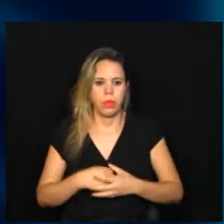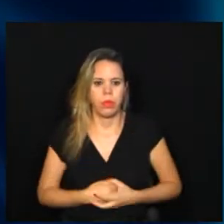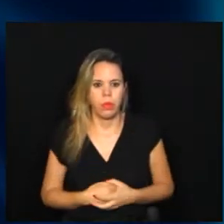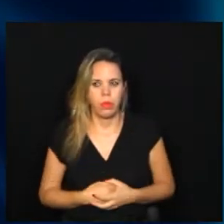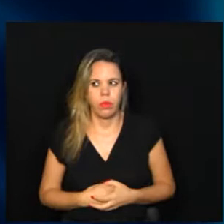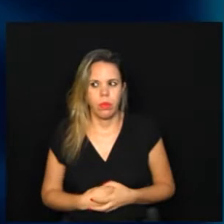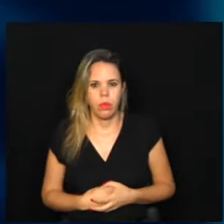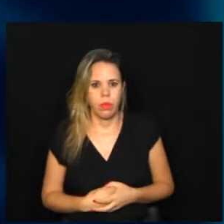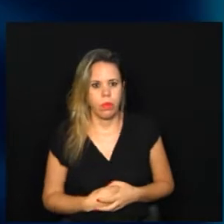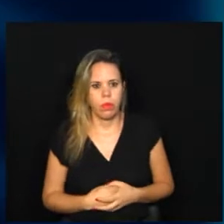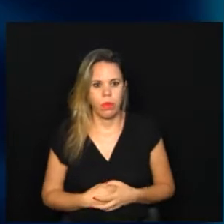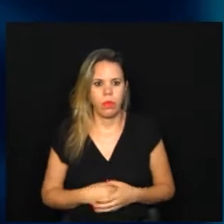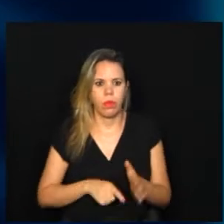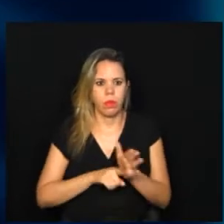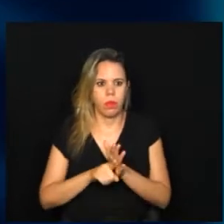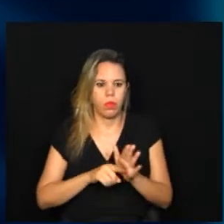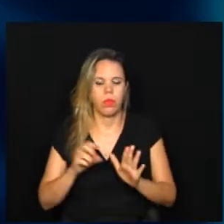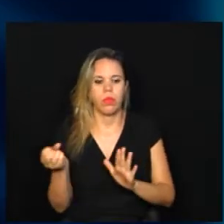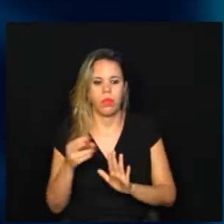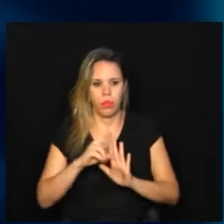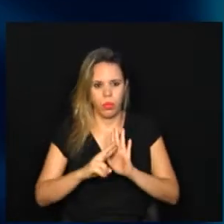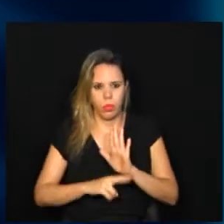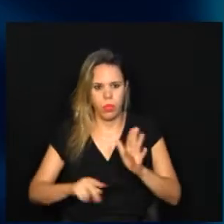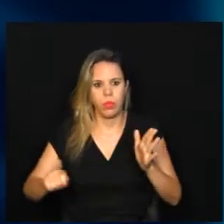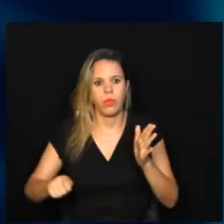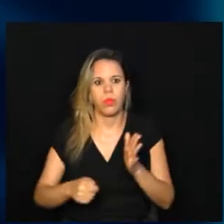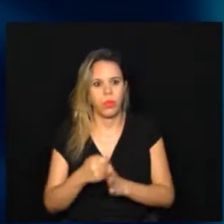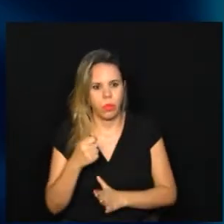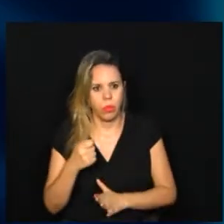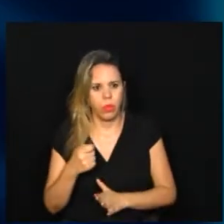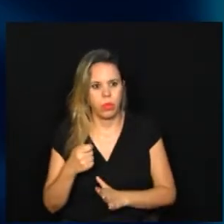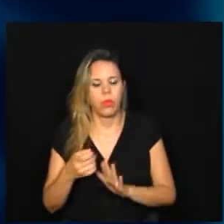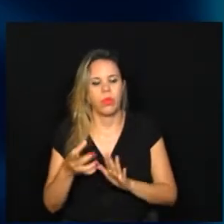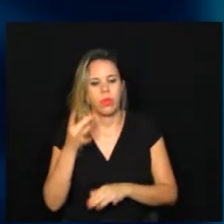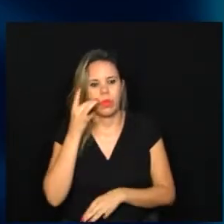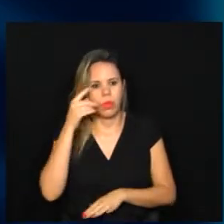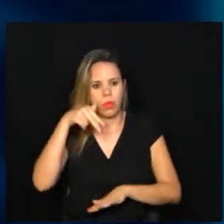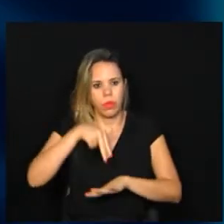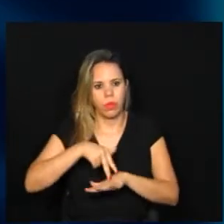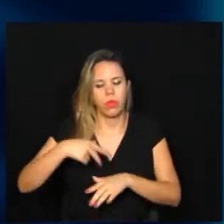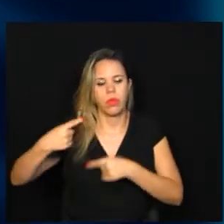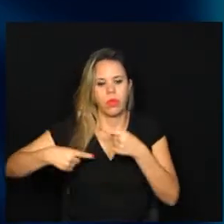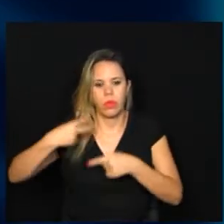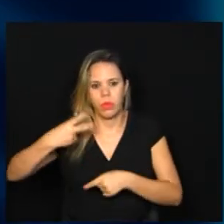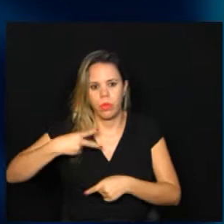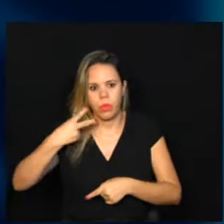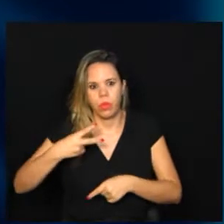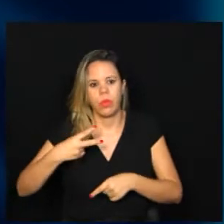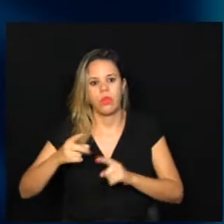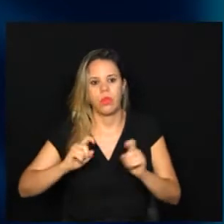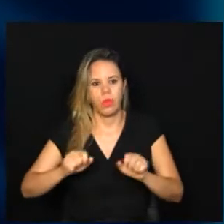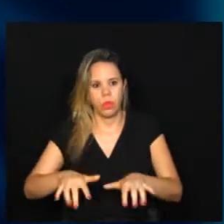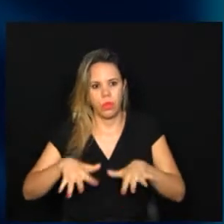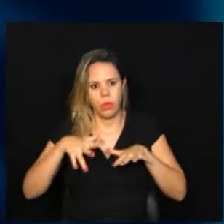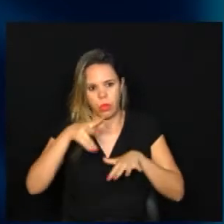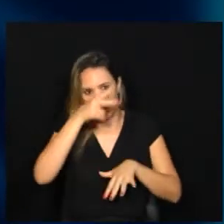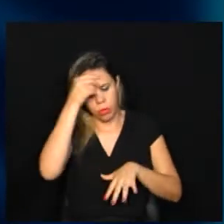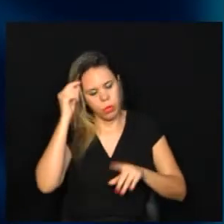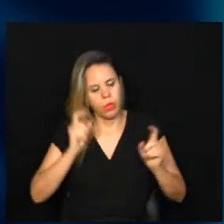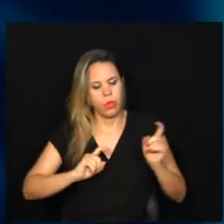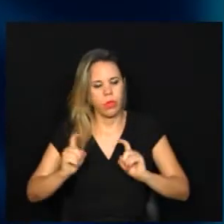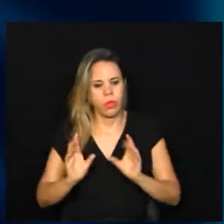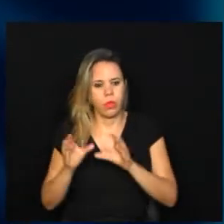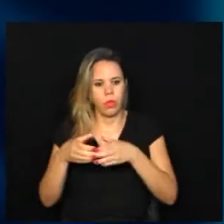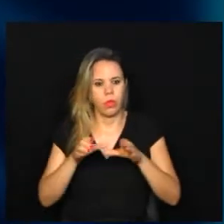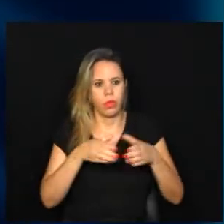Ainda de acordo com as novas regras, está autorizada a presença de parlamentares em audiências públicas e nas reuniões de